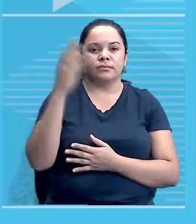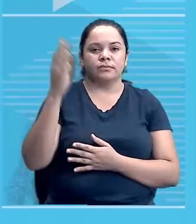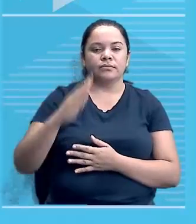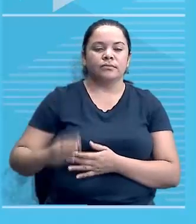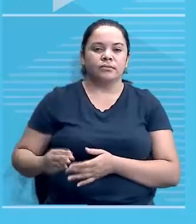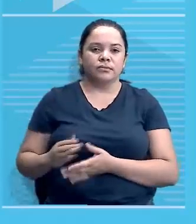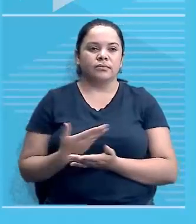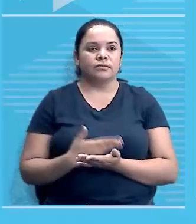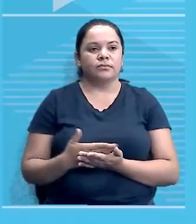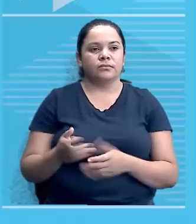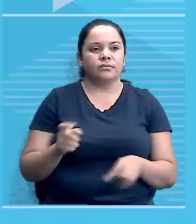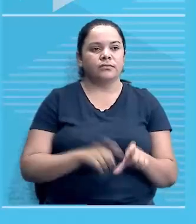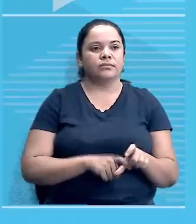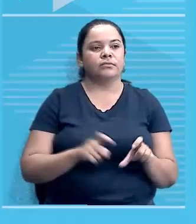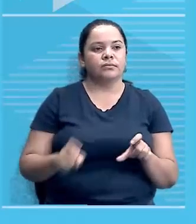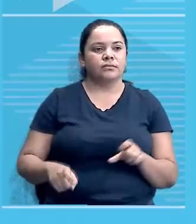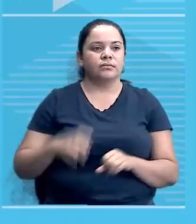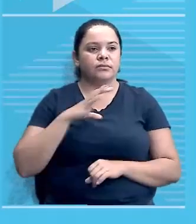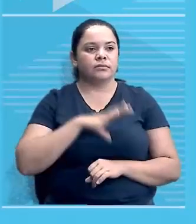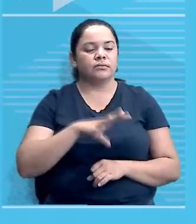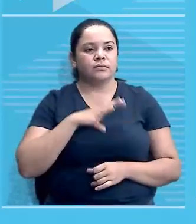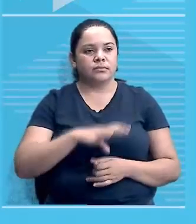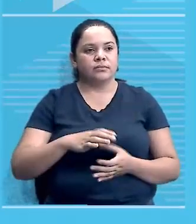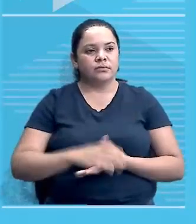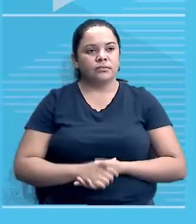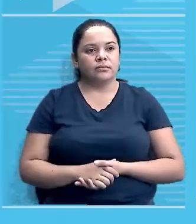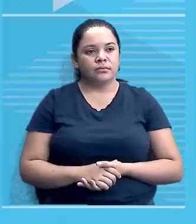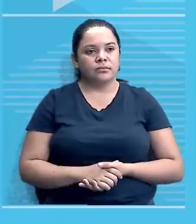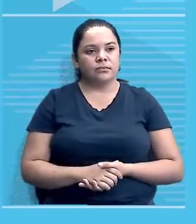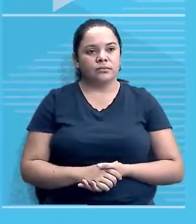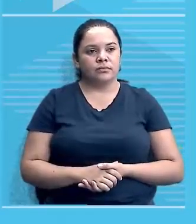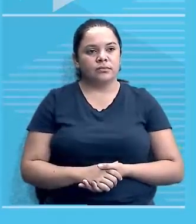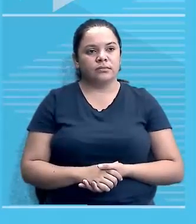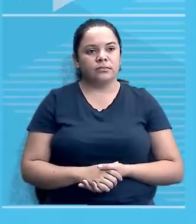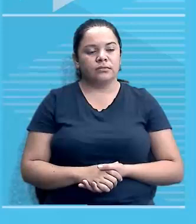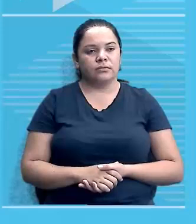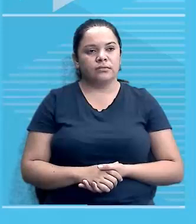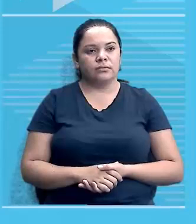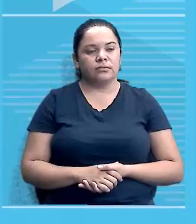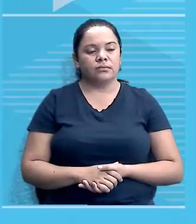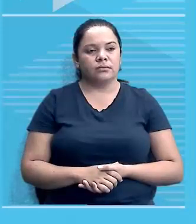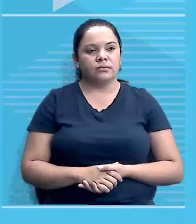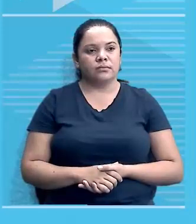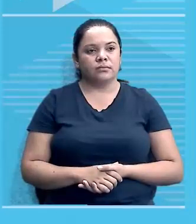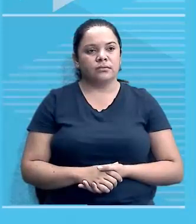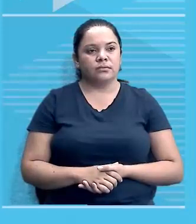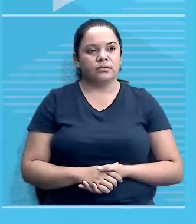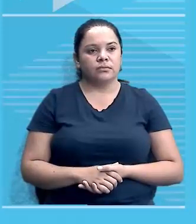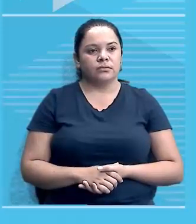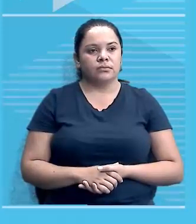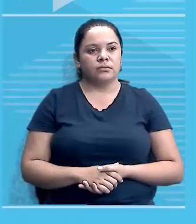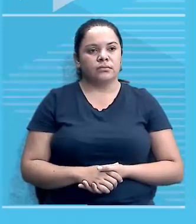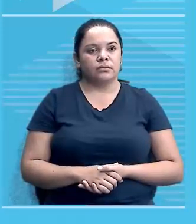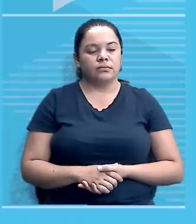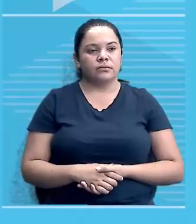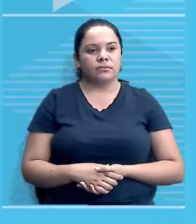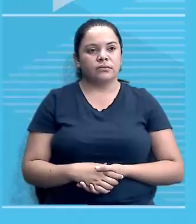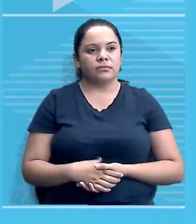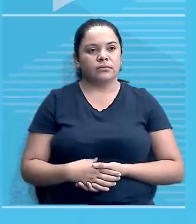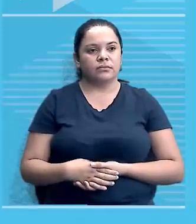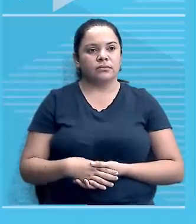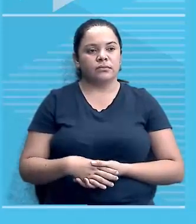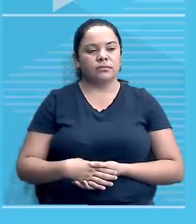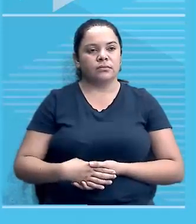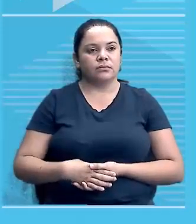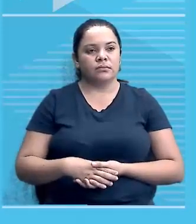do XX, que essas colônias europeias na África vão se tornar independentes. Na aula passada